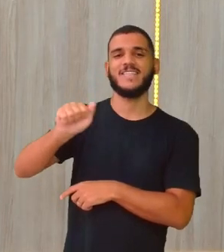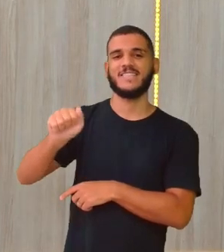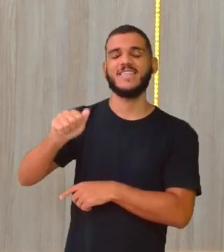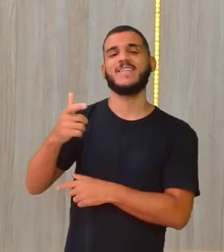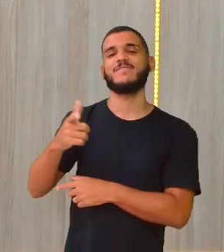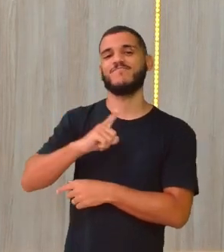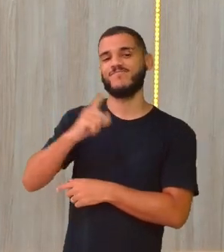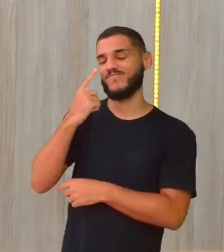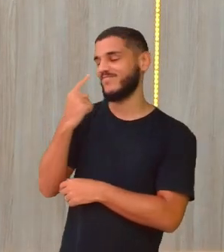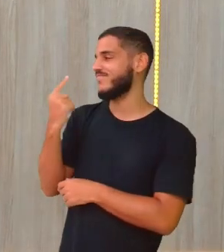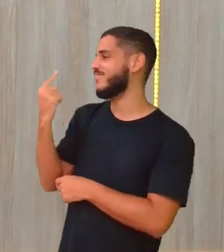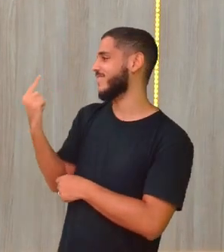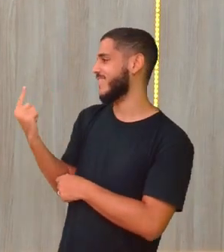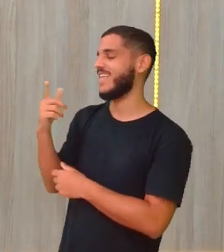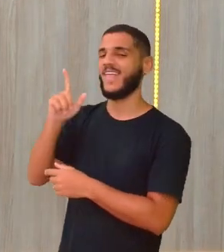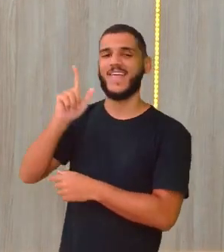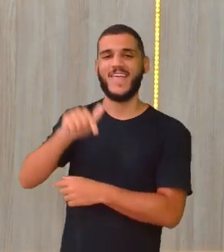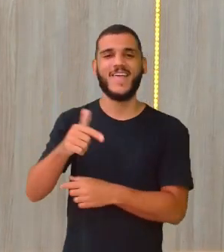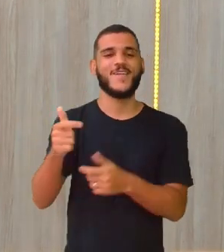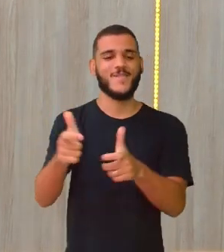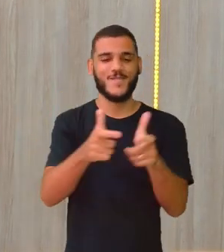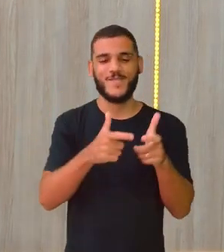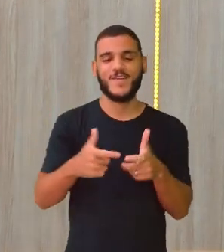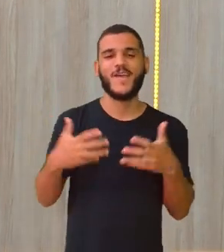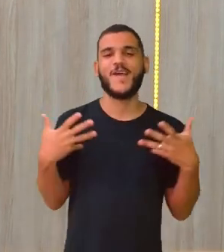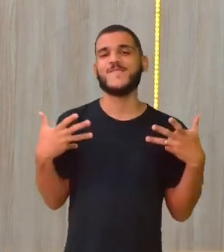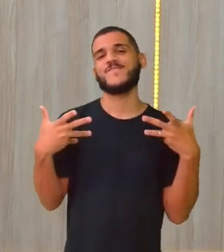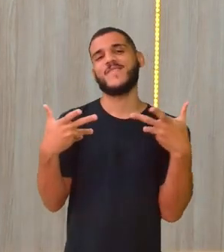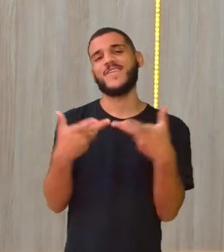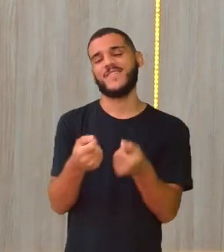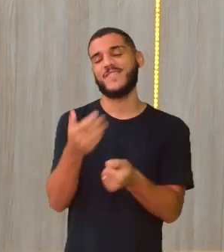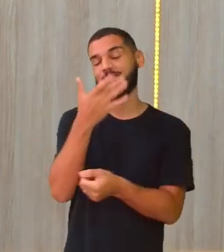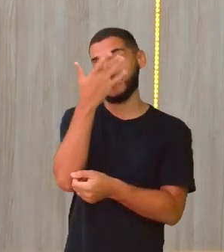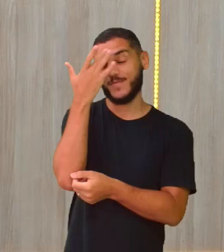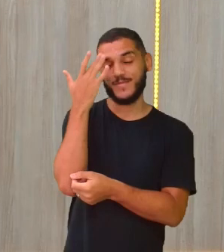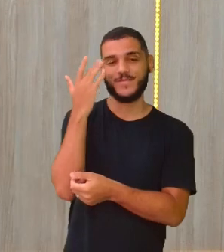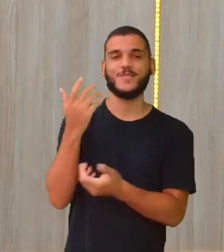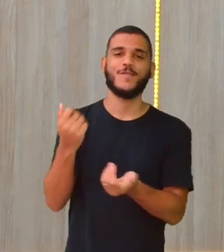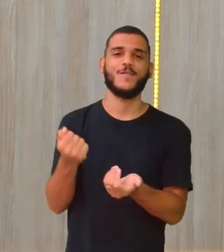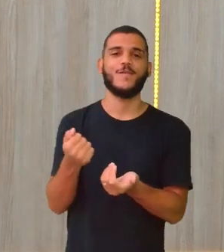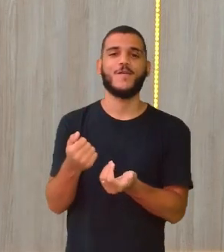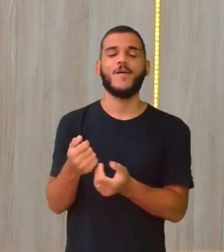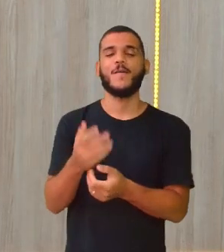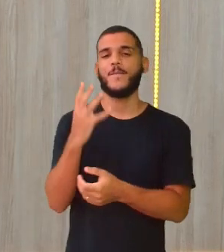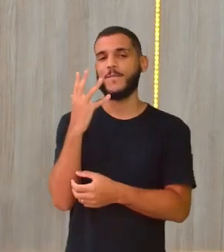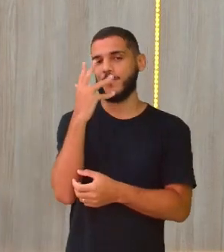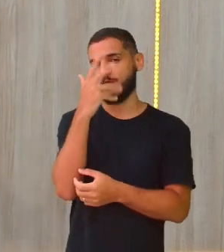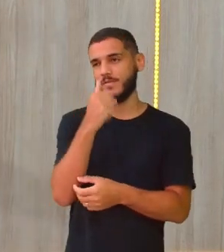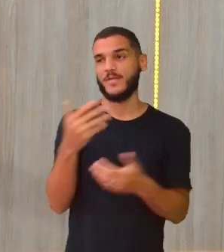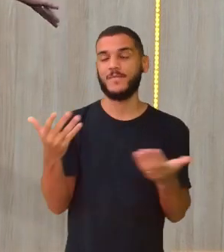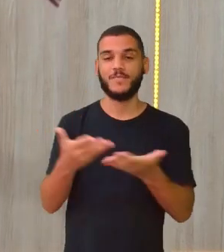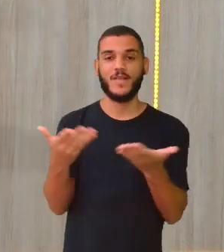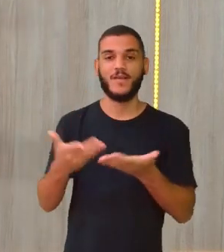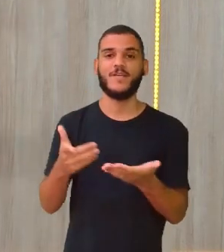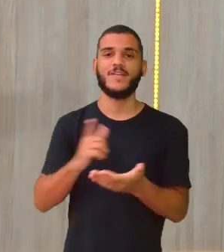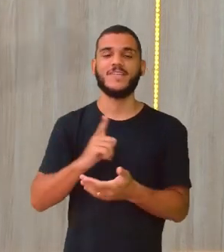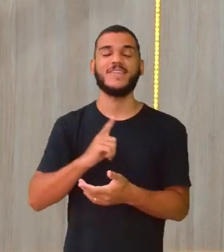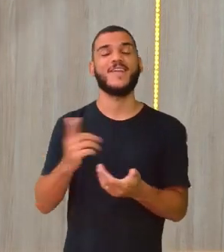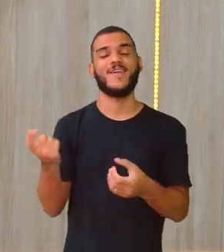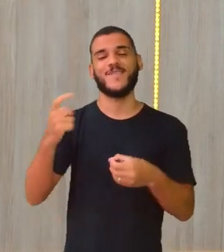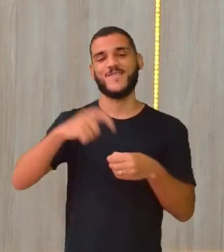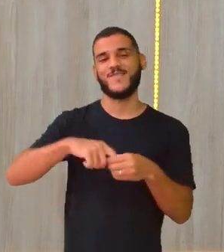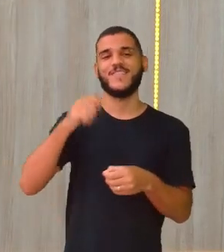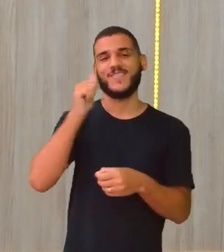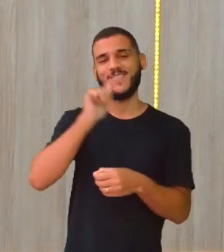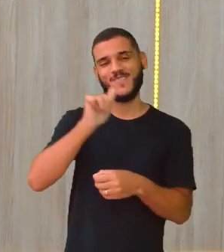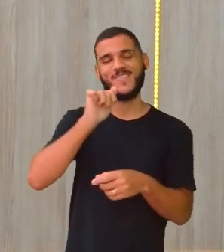estúdios aqui são com pessoas maravilhosas, lindas. Só lindezas. É, só gente bonita. Agora que subiu de vez, Isa, voltando aí,